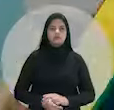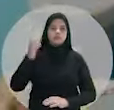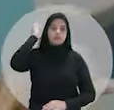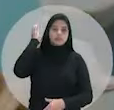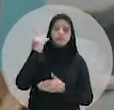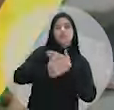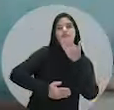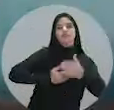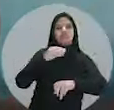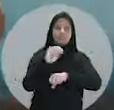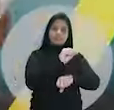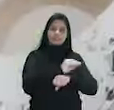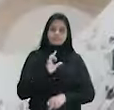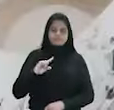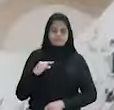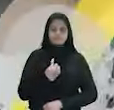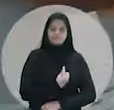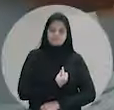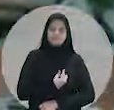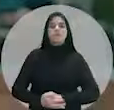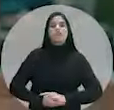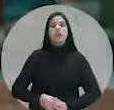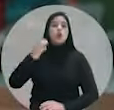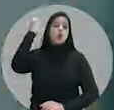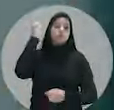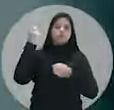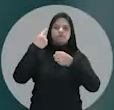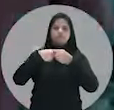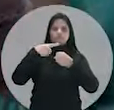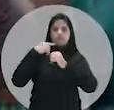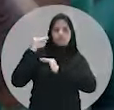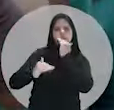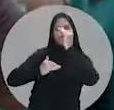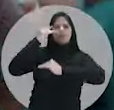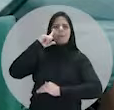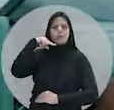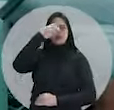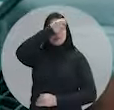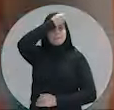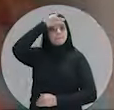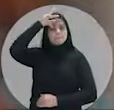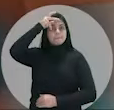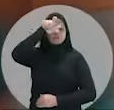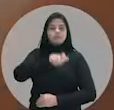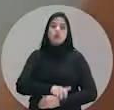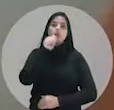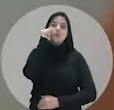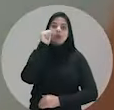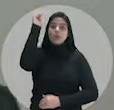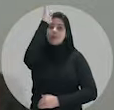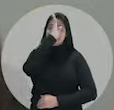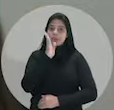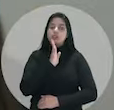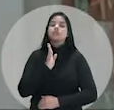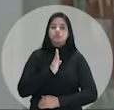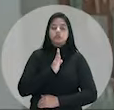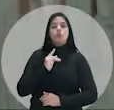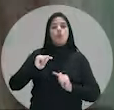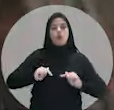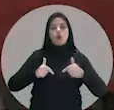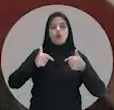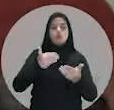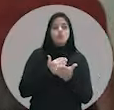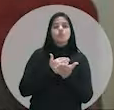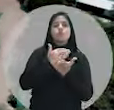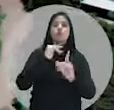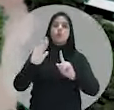Cuiabá pra frente, cuidando da gente! Cuiabá é a capital que mais desenvolve políticas públicas para mulheres no Brasil. São ações pioneiras, como